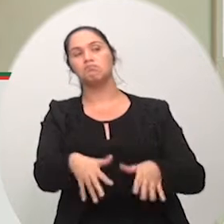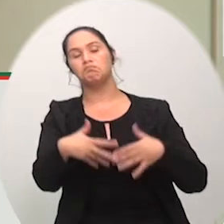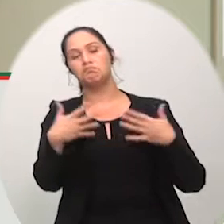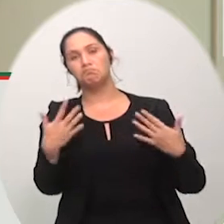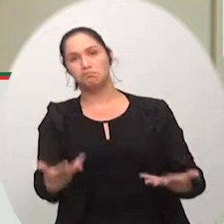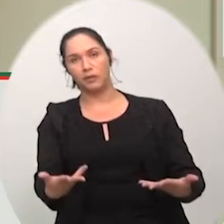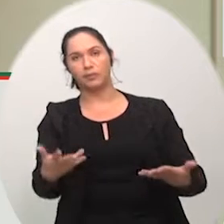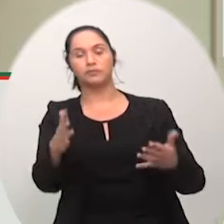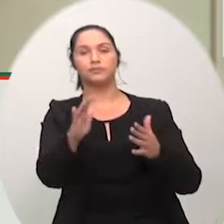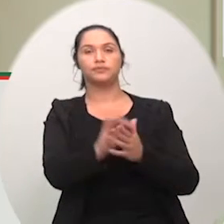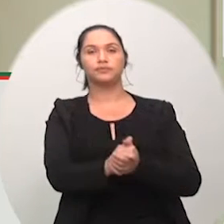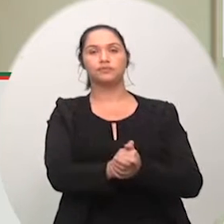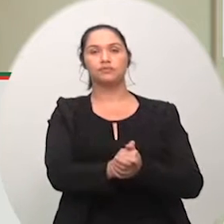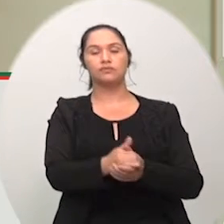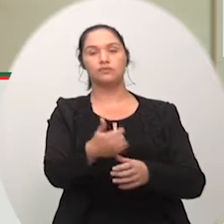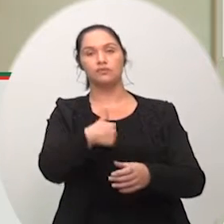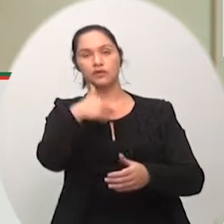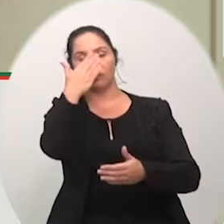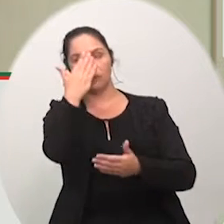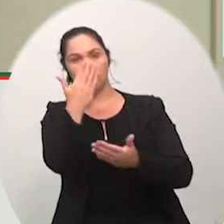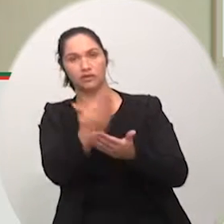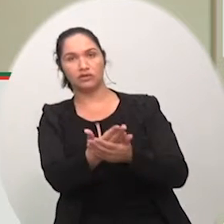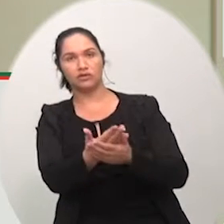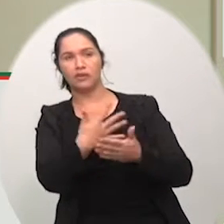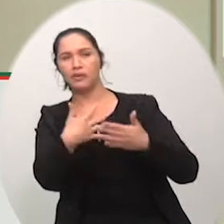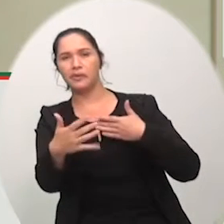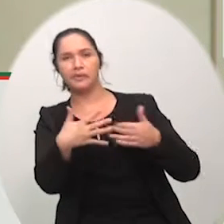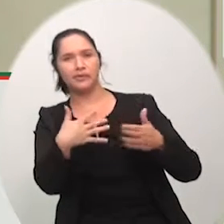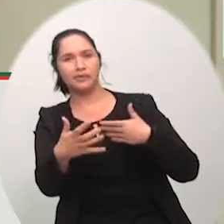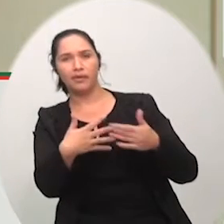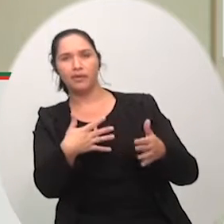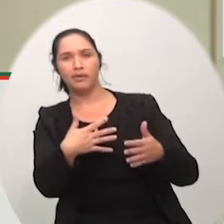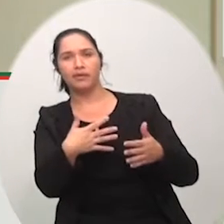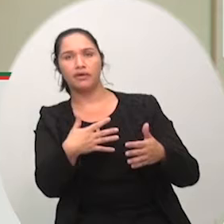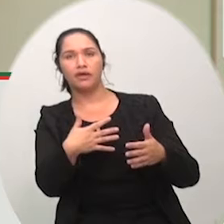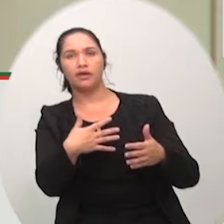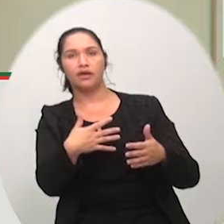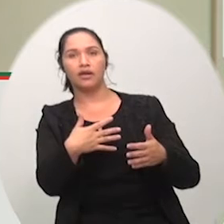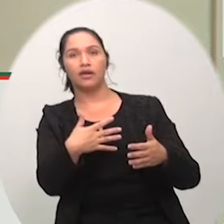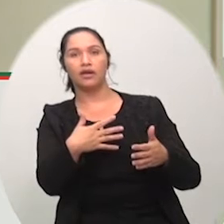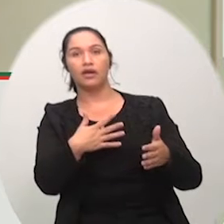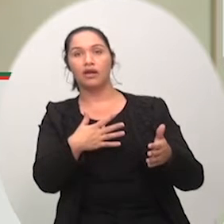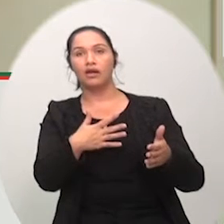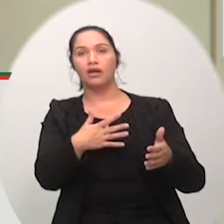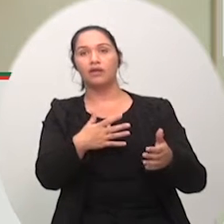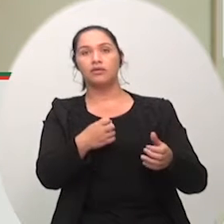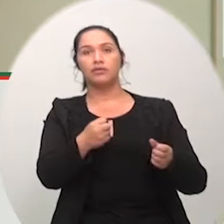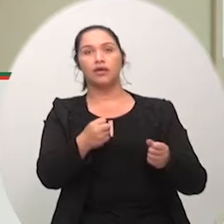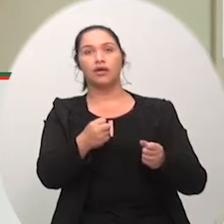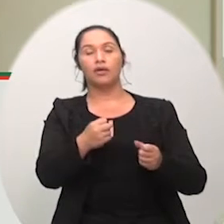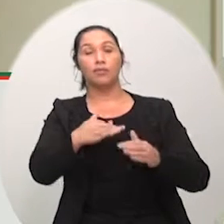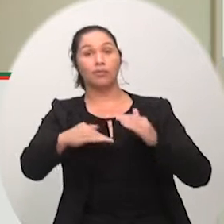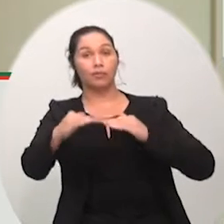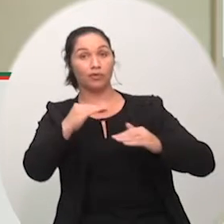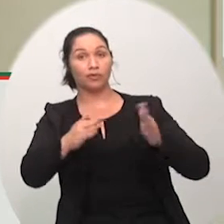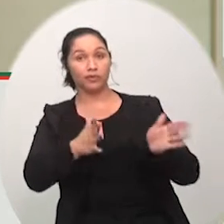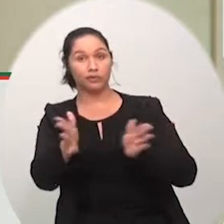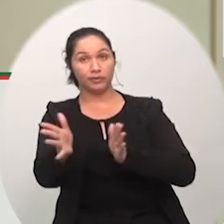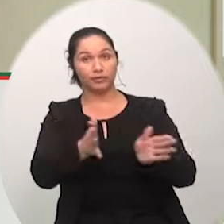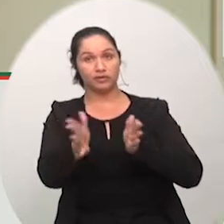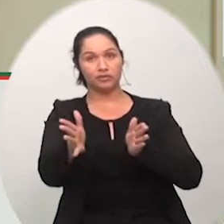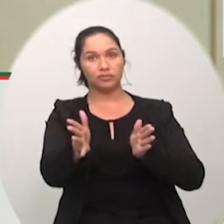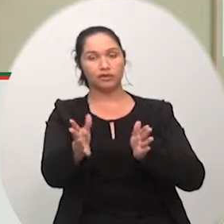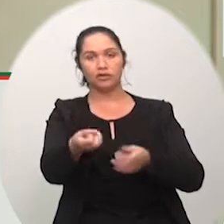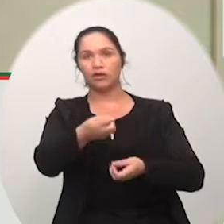qualquer mínima atitude direcionada à acessibilidade das pessoas é um grande passo para quem